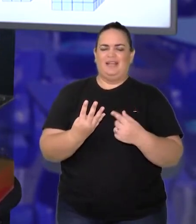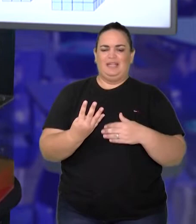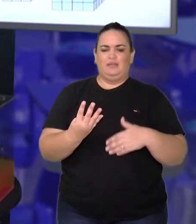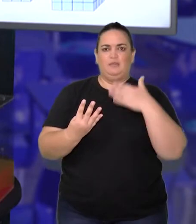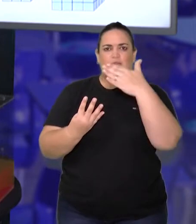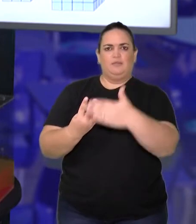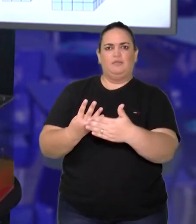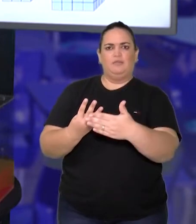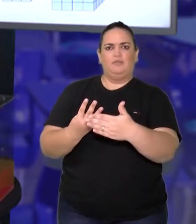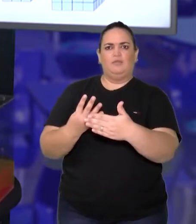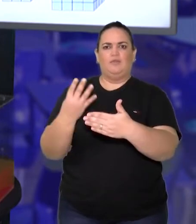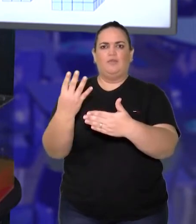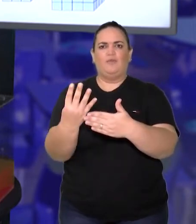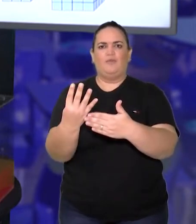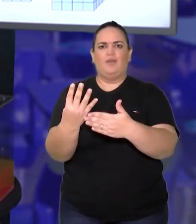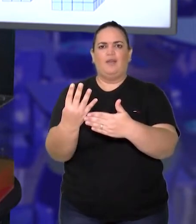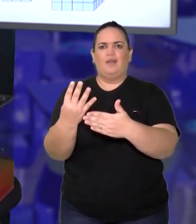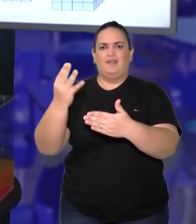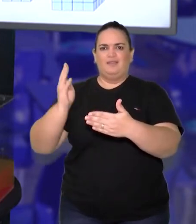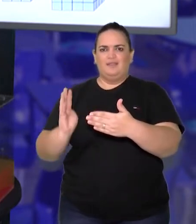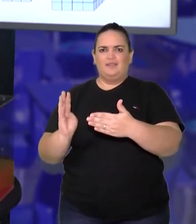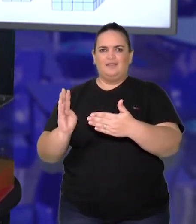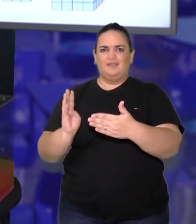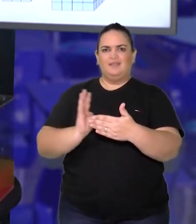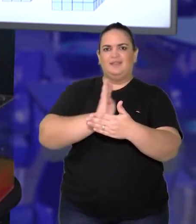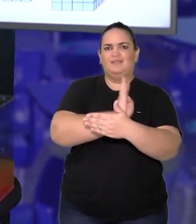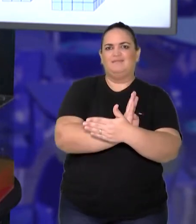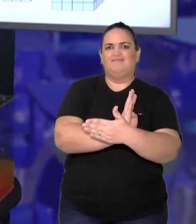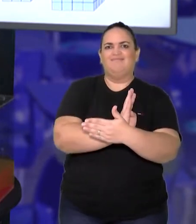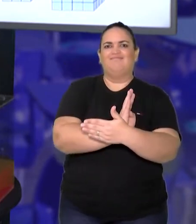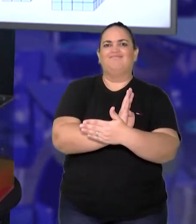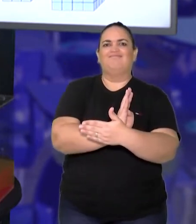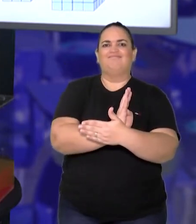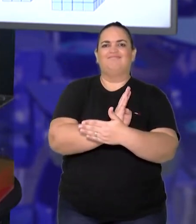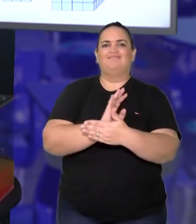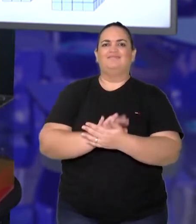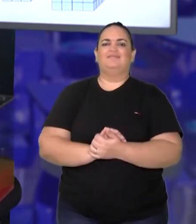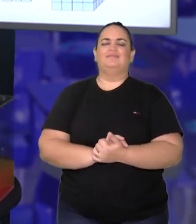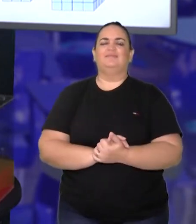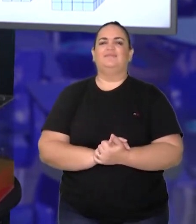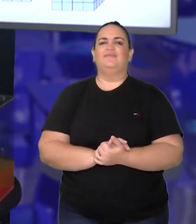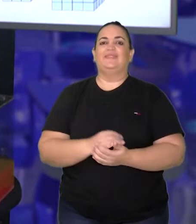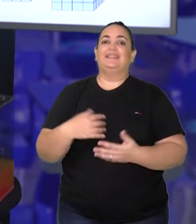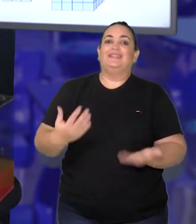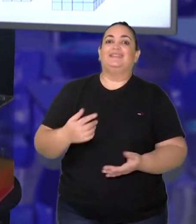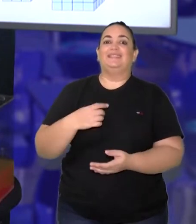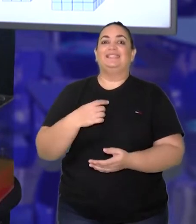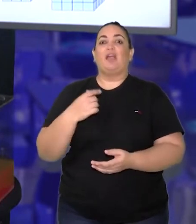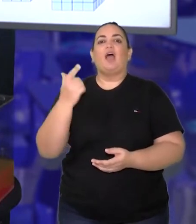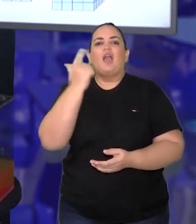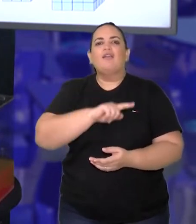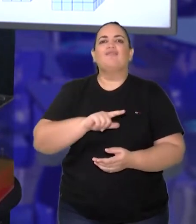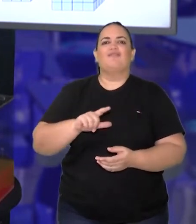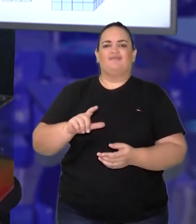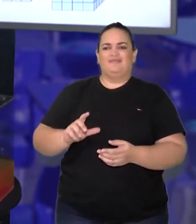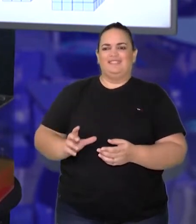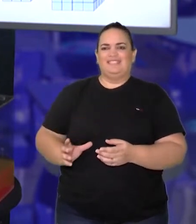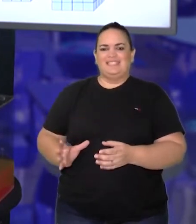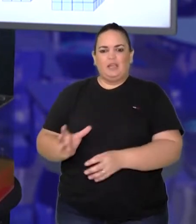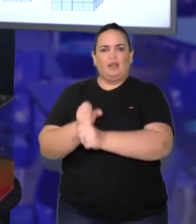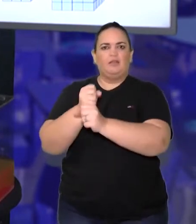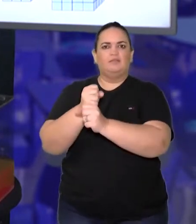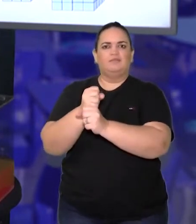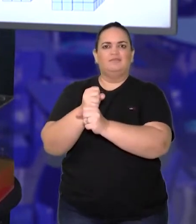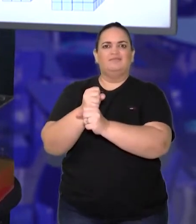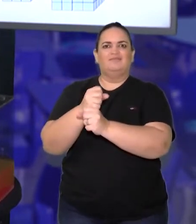mais quatro na parte externa, né? Traseira. Então, o que acontece? A gente consegue fazer ali a união e verificar que